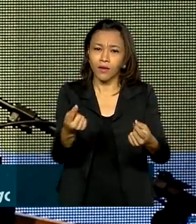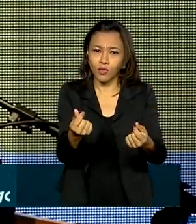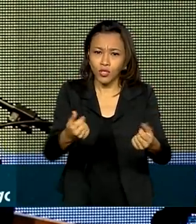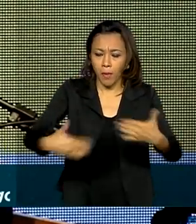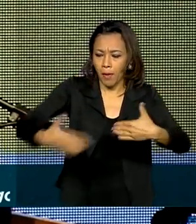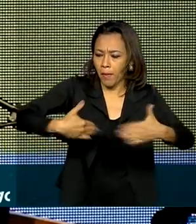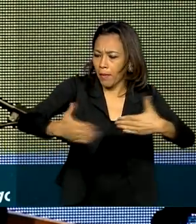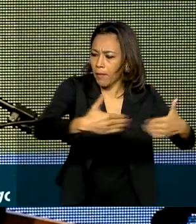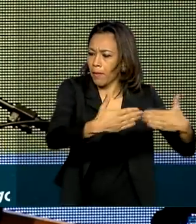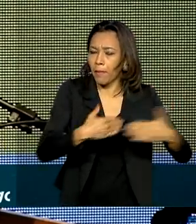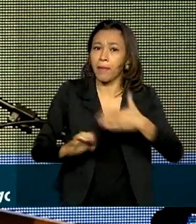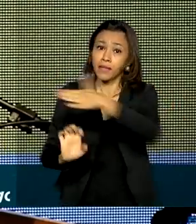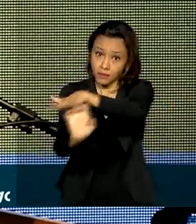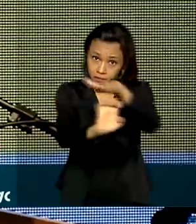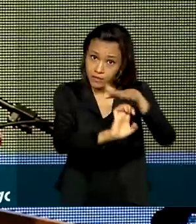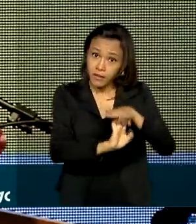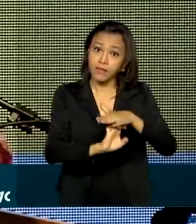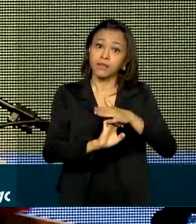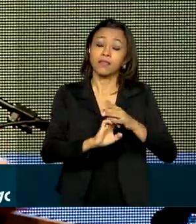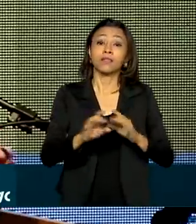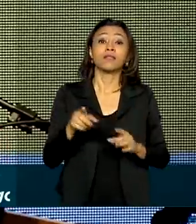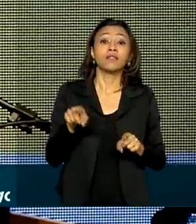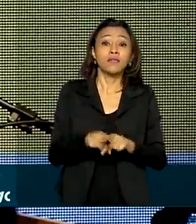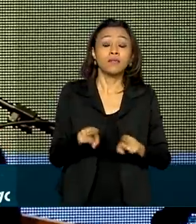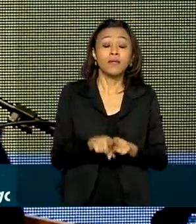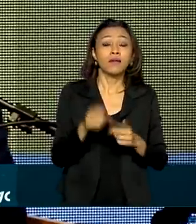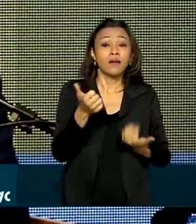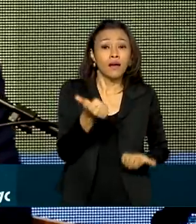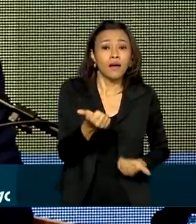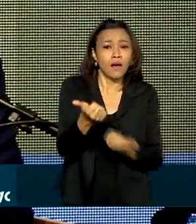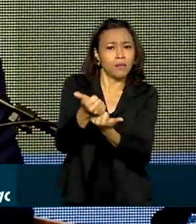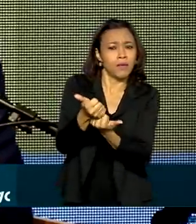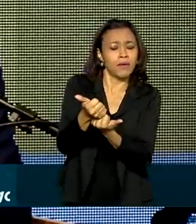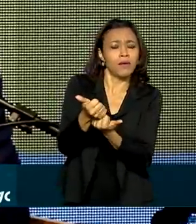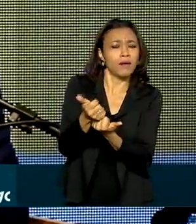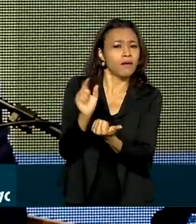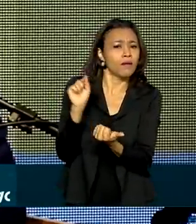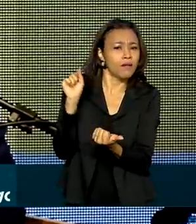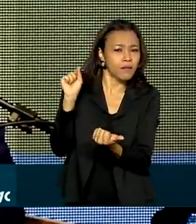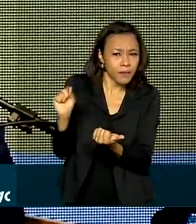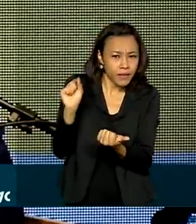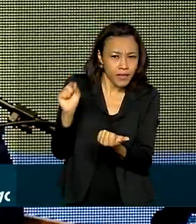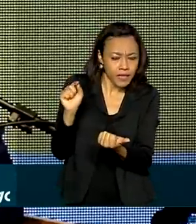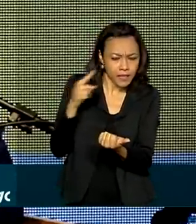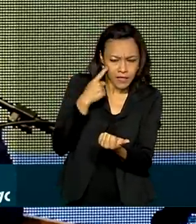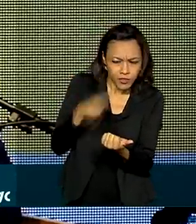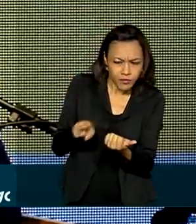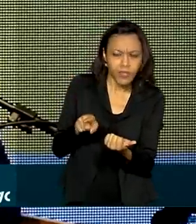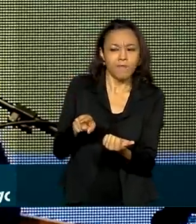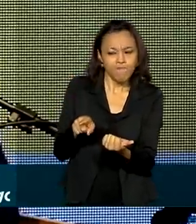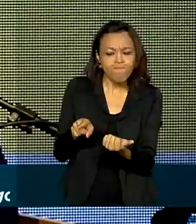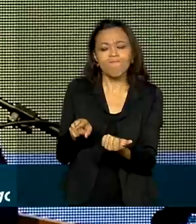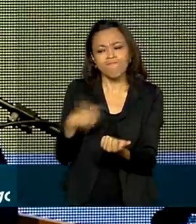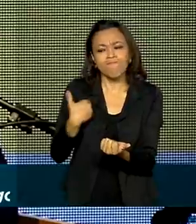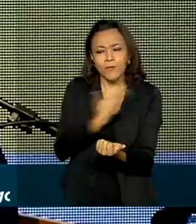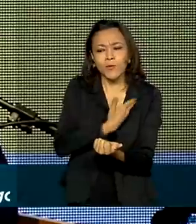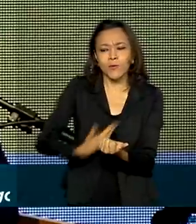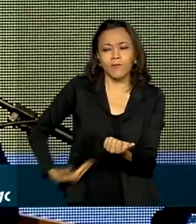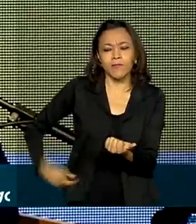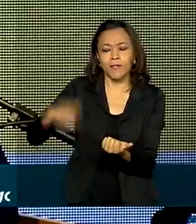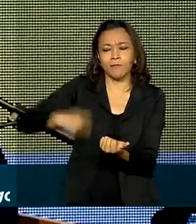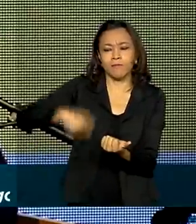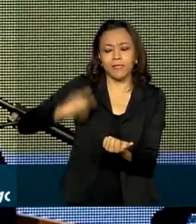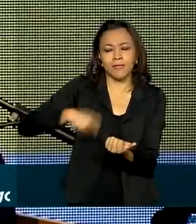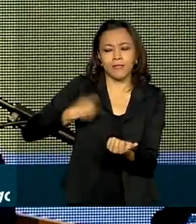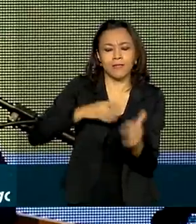e apoiar naqueles e somente naqueles casos em que faça sentido o governo ter